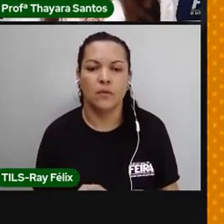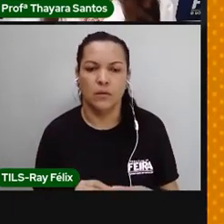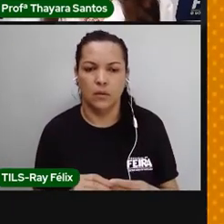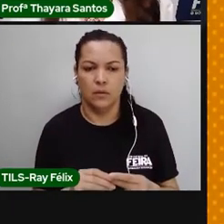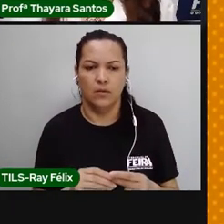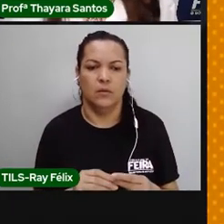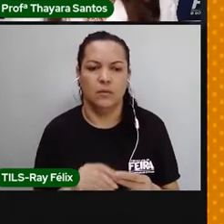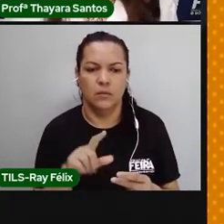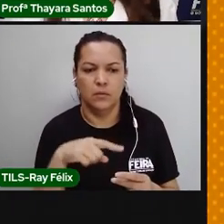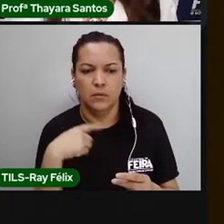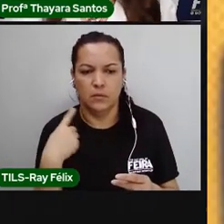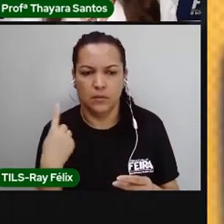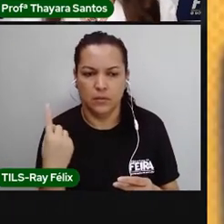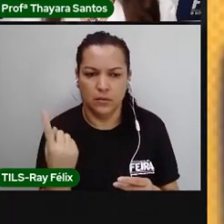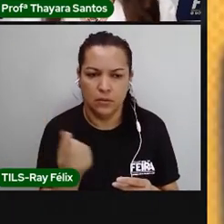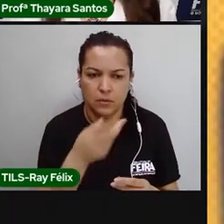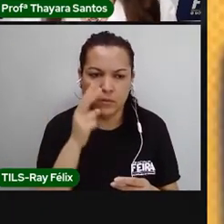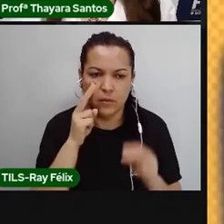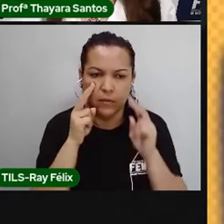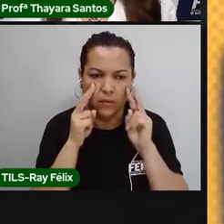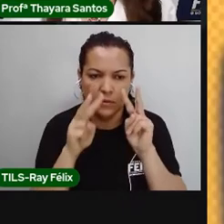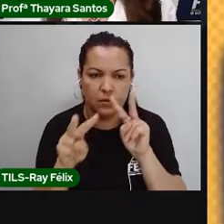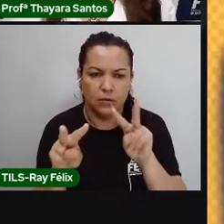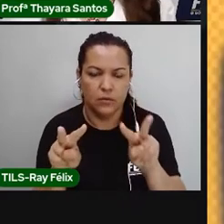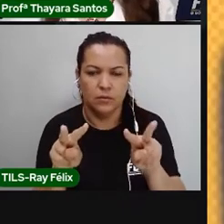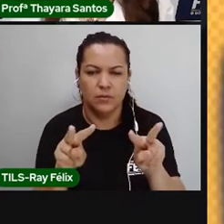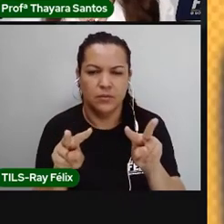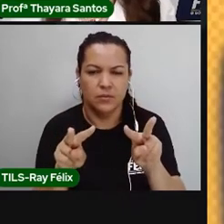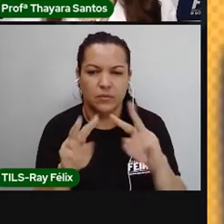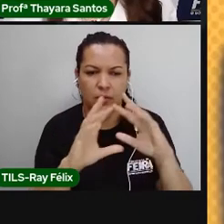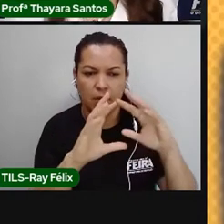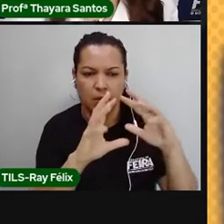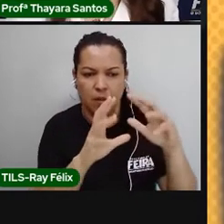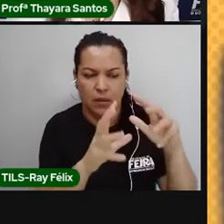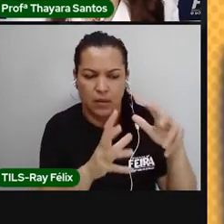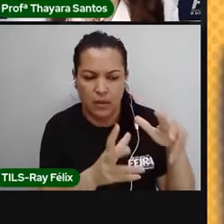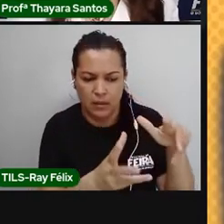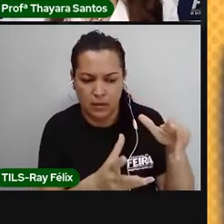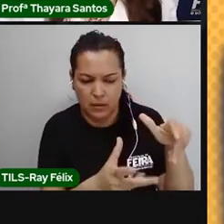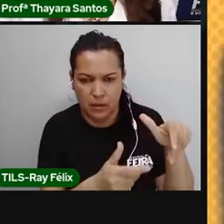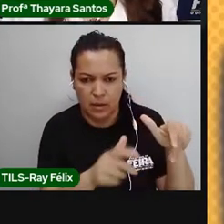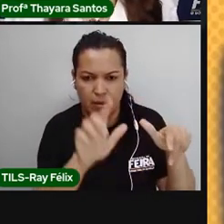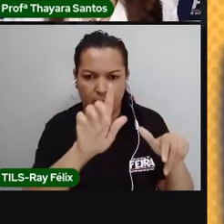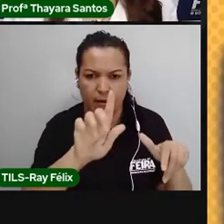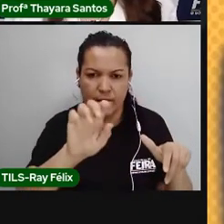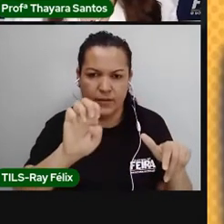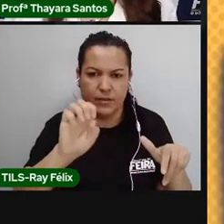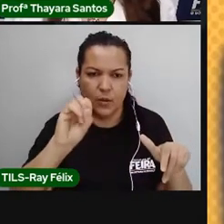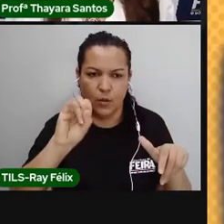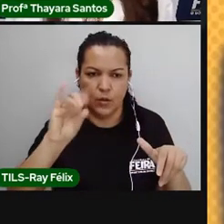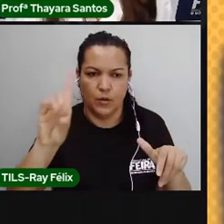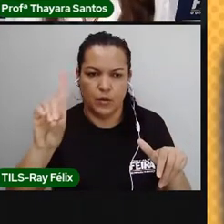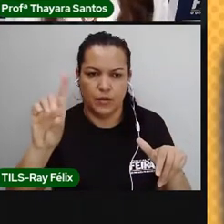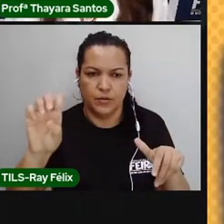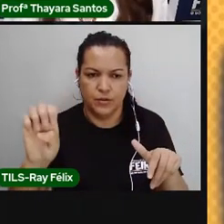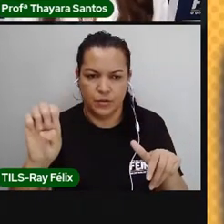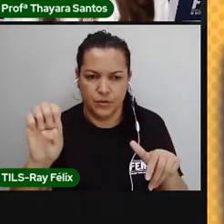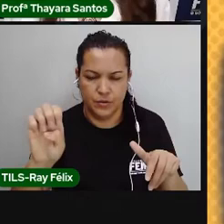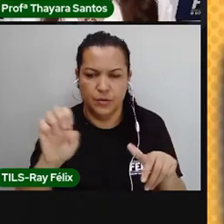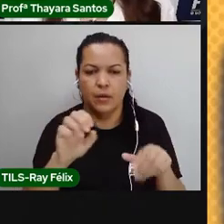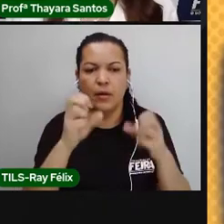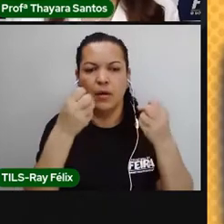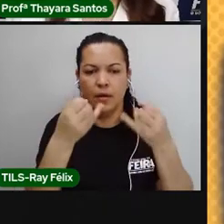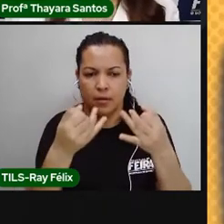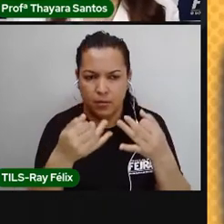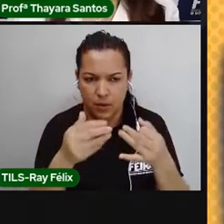A gente viu que a Terra tem essa forma geóide. A gente viu o vídeo da professora Suzana, da